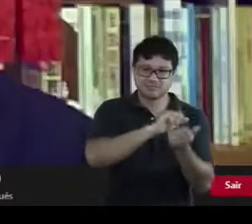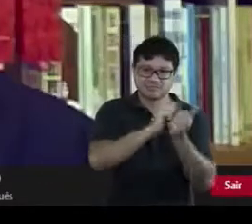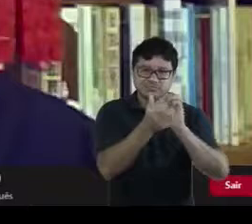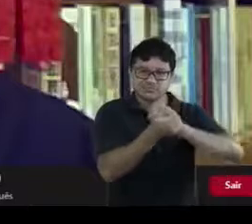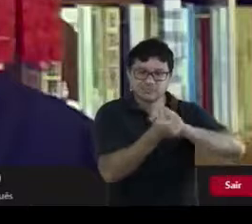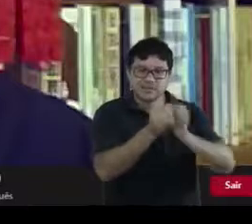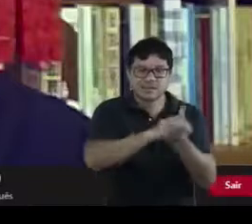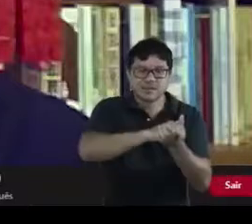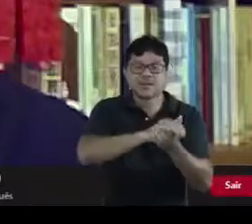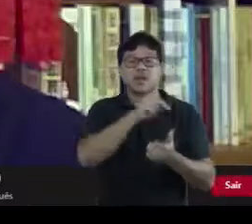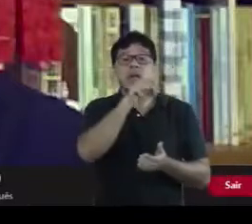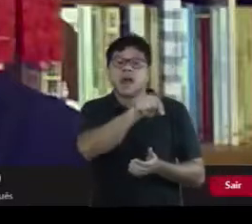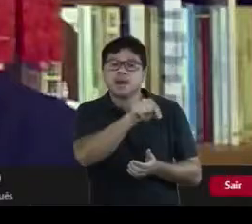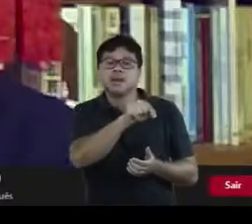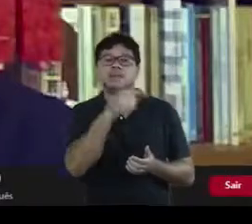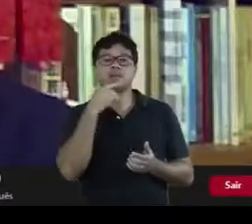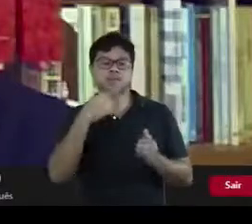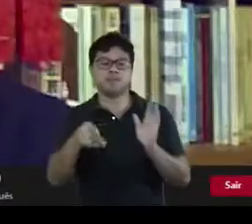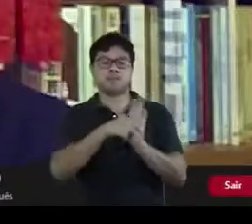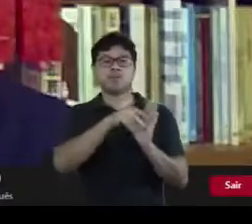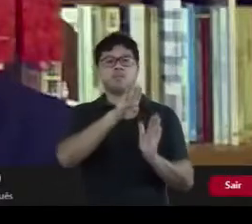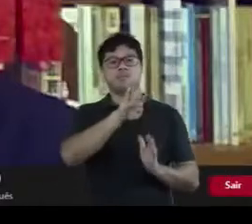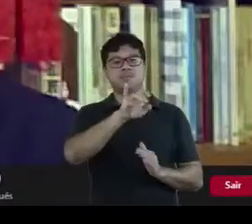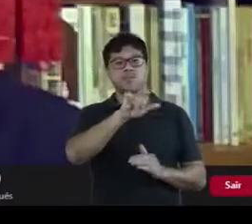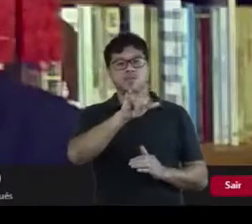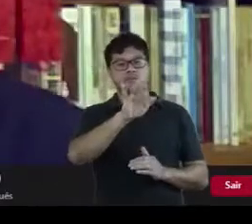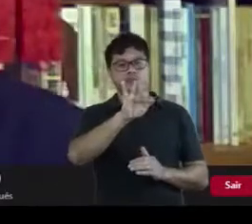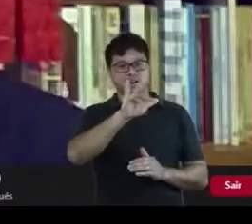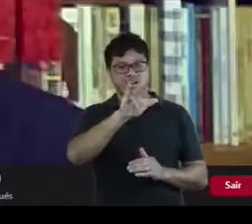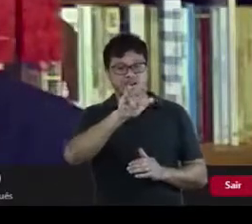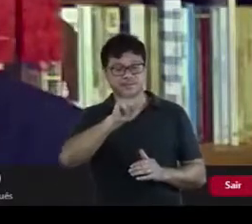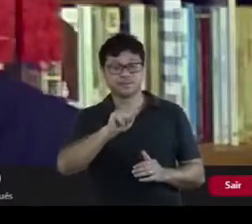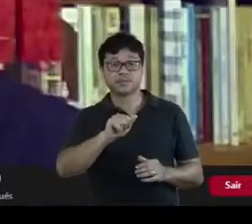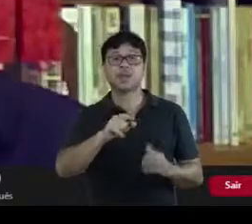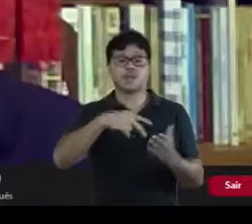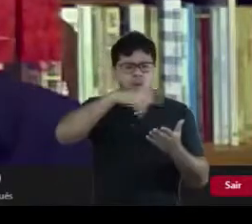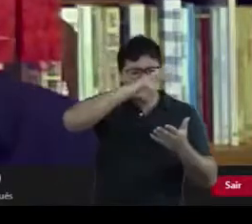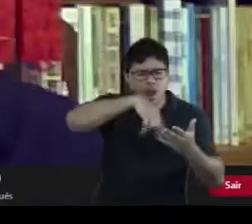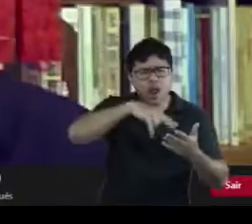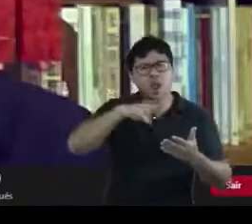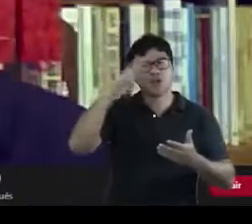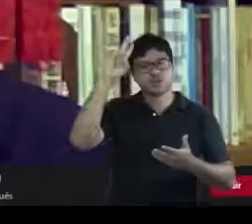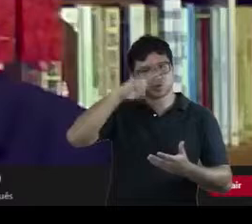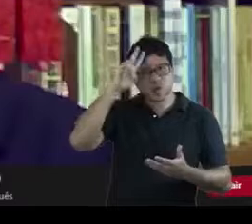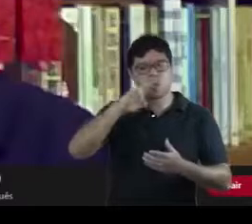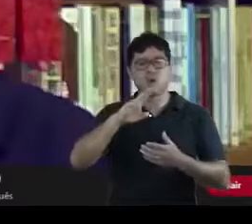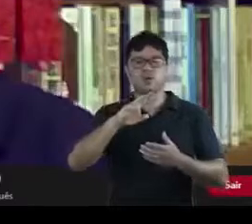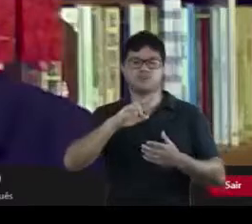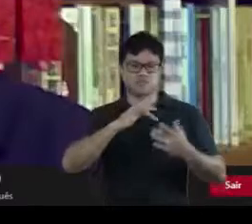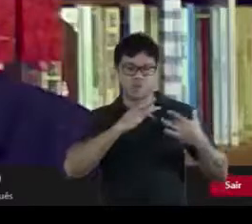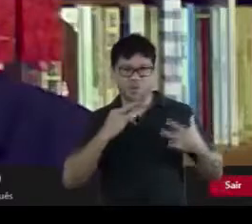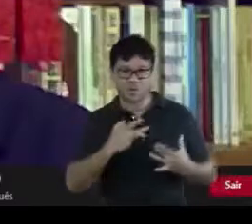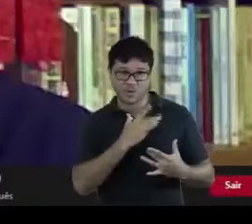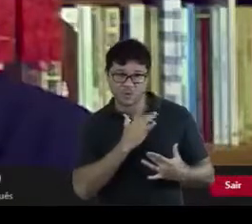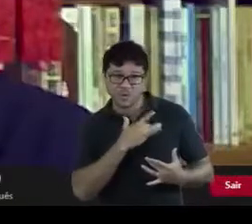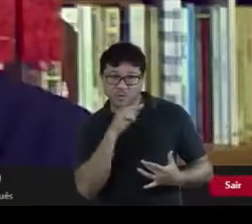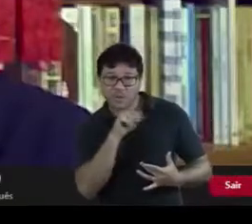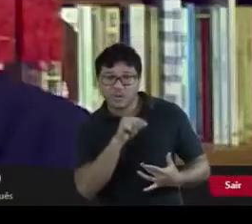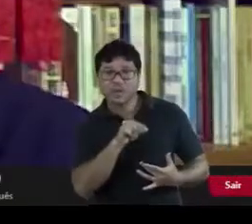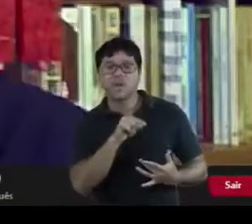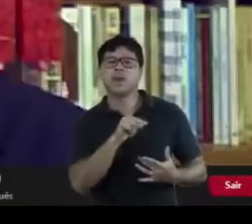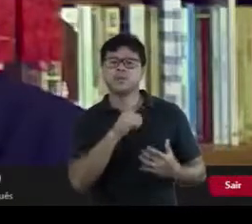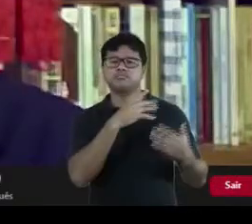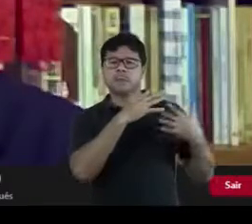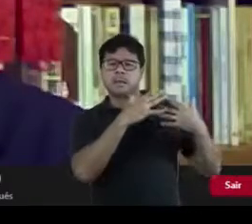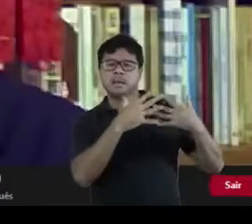valor de culto que preside a bibliofilia. De certo, a leitura destes romances permite